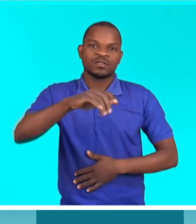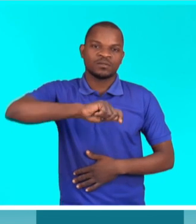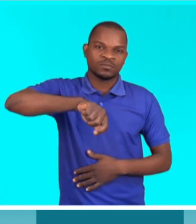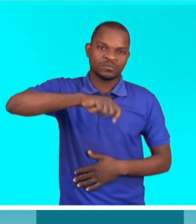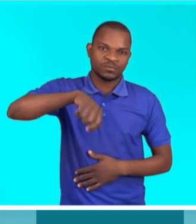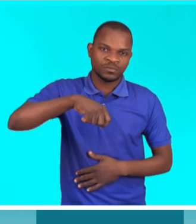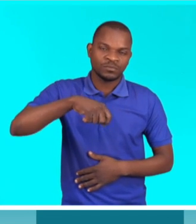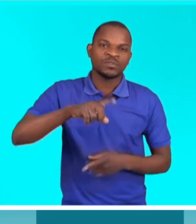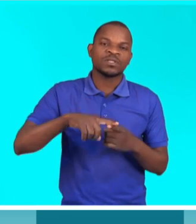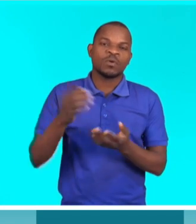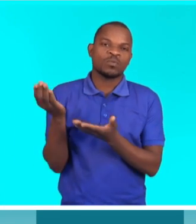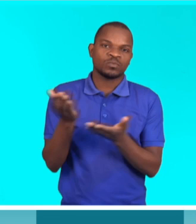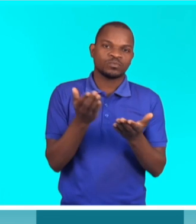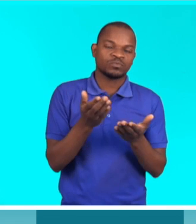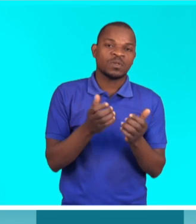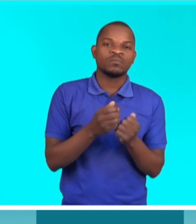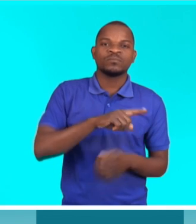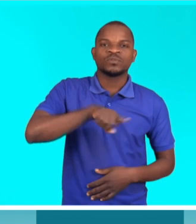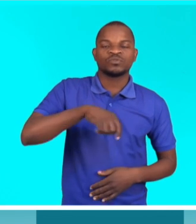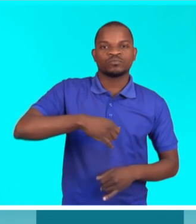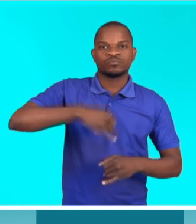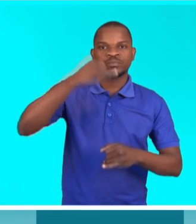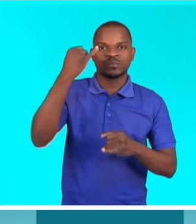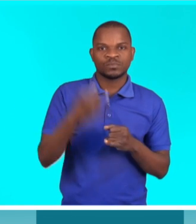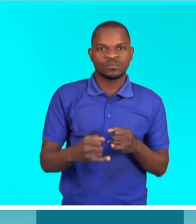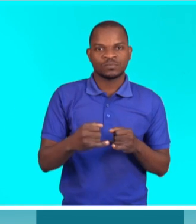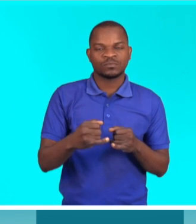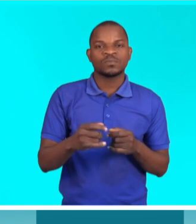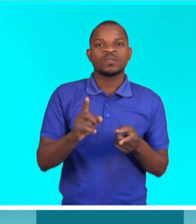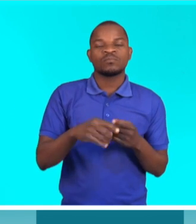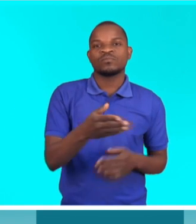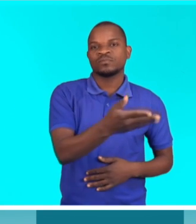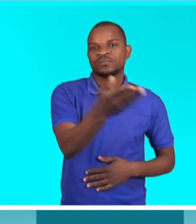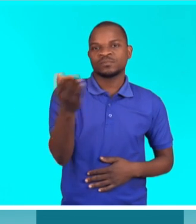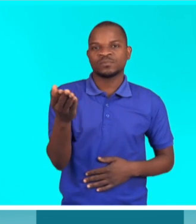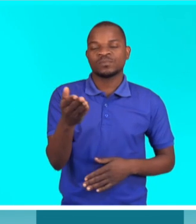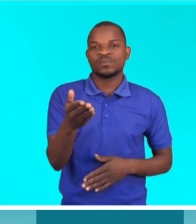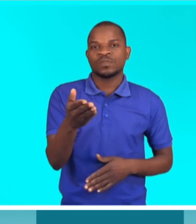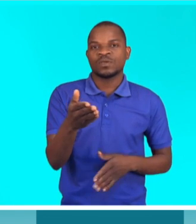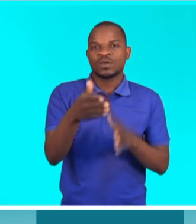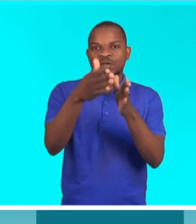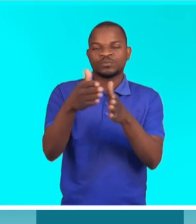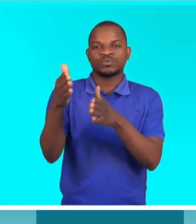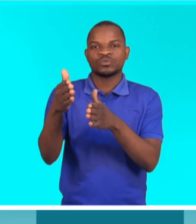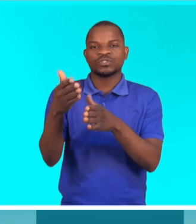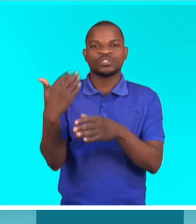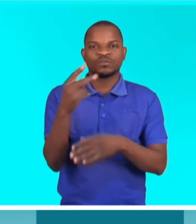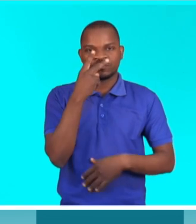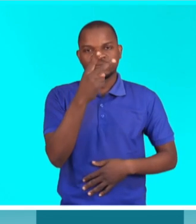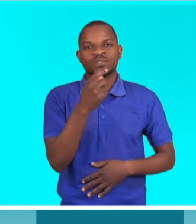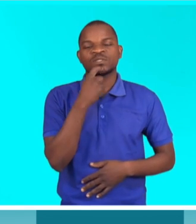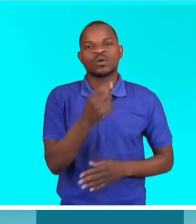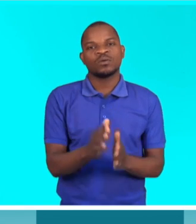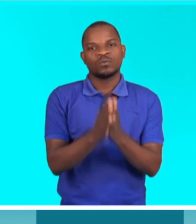na Copa. Nós ficamos por aqui. Assim, caro amigo telespectador que esteve na nossa companhia, muito